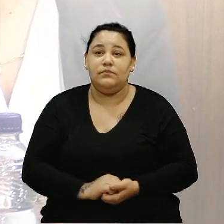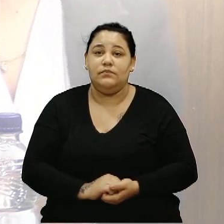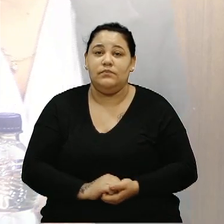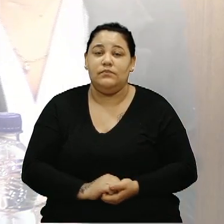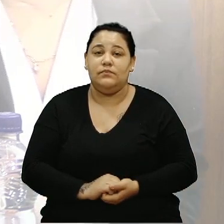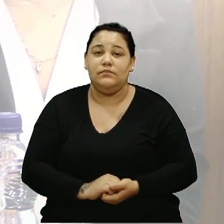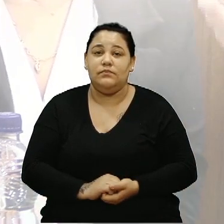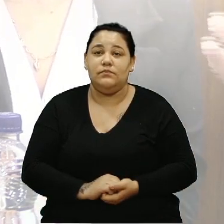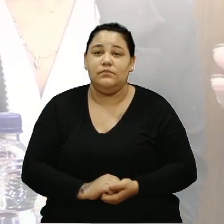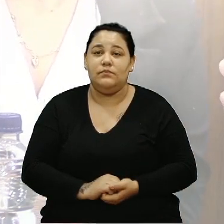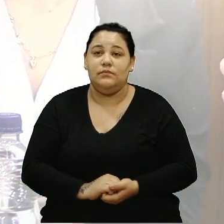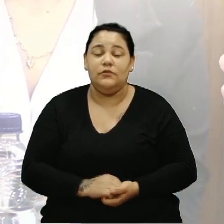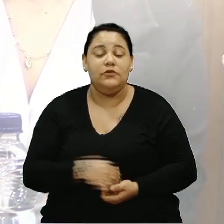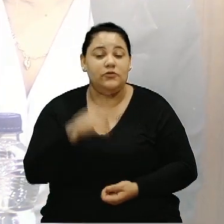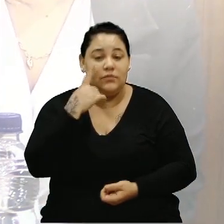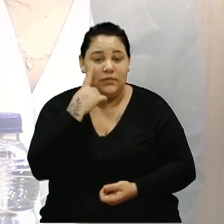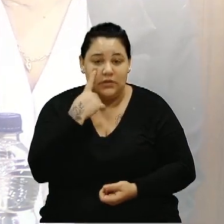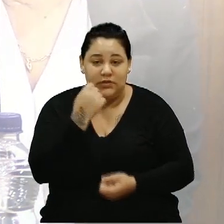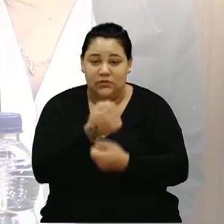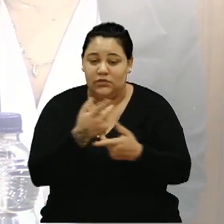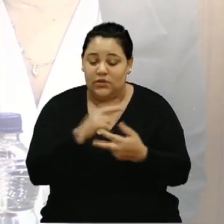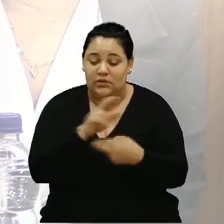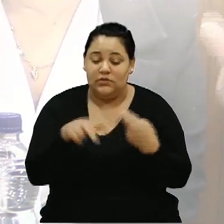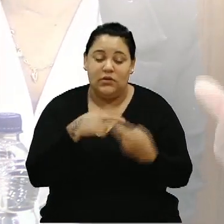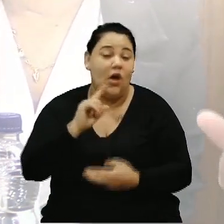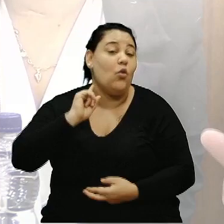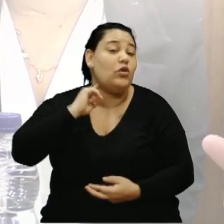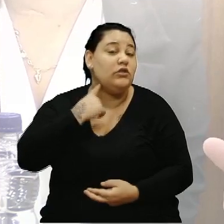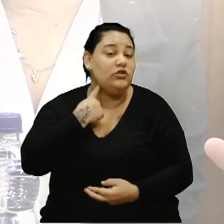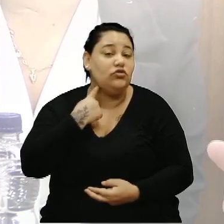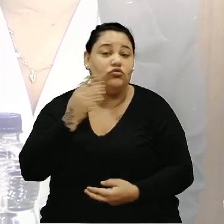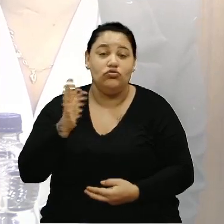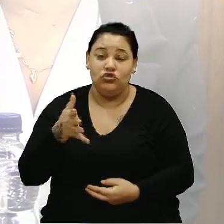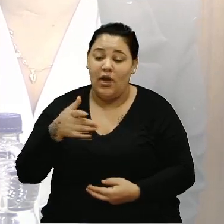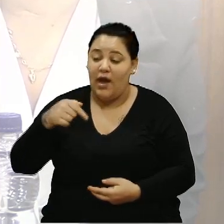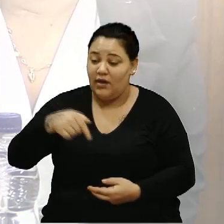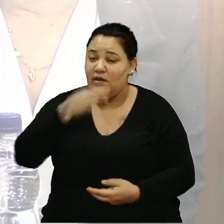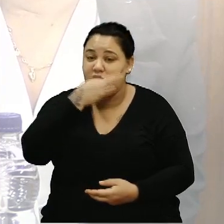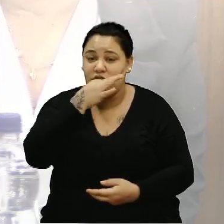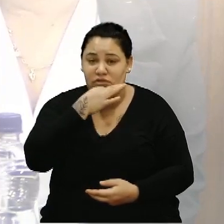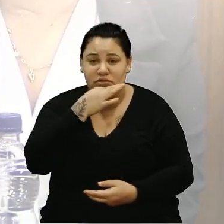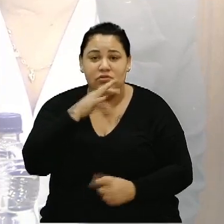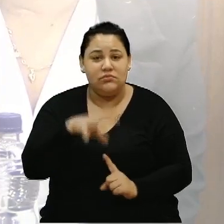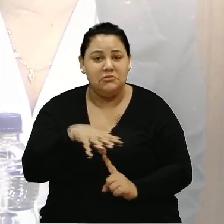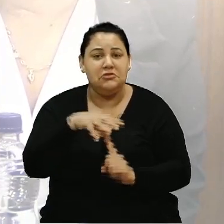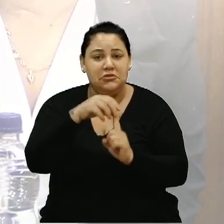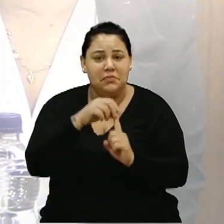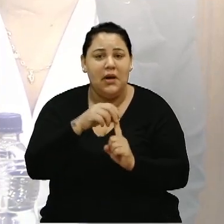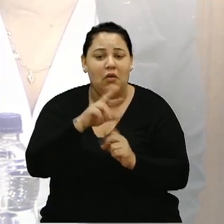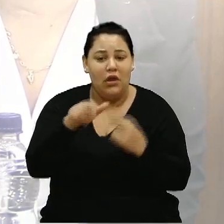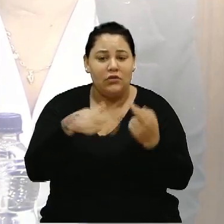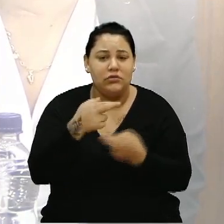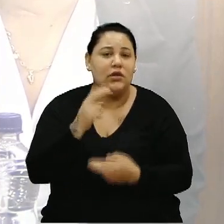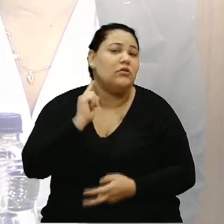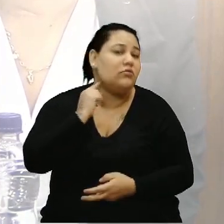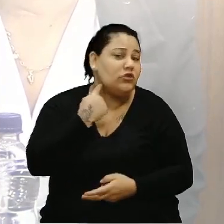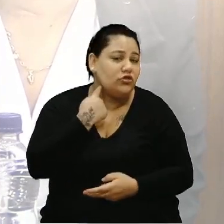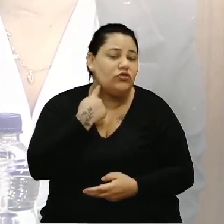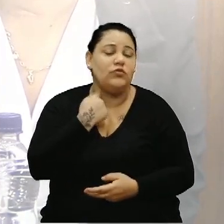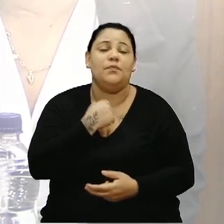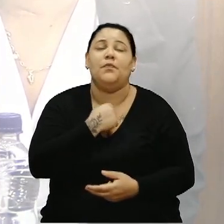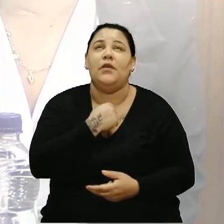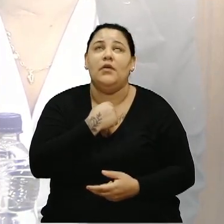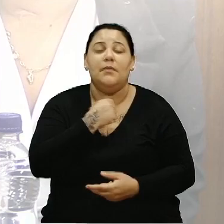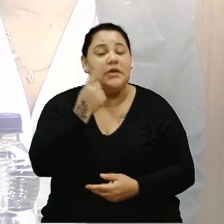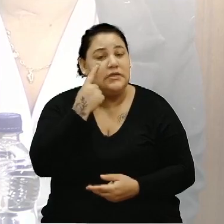pensa na questão do lixo, por exemplo. Já fomos referência na questão do lixo. Quando a gente pensa na questão da